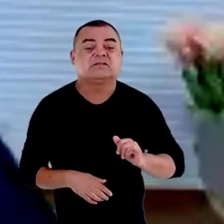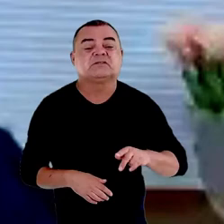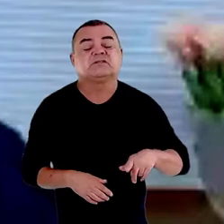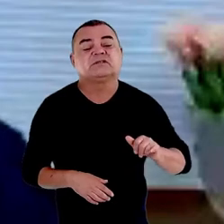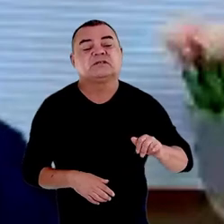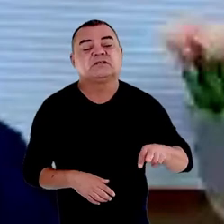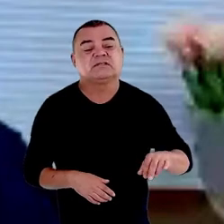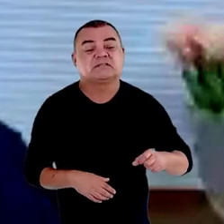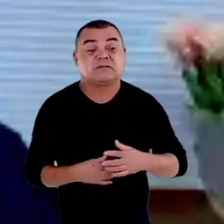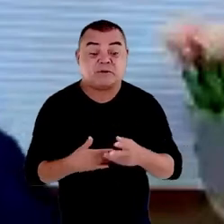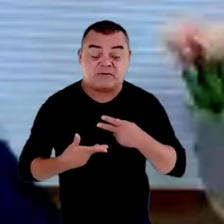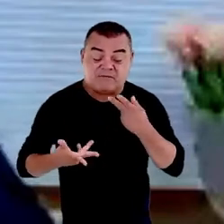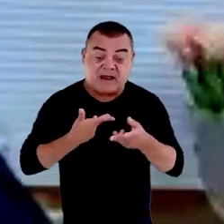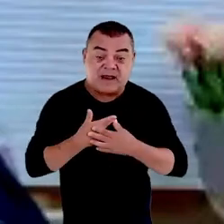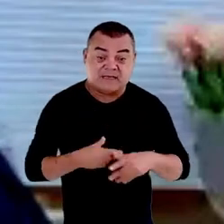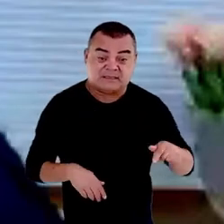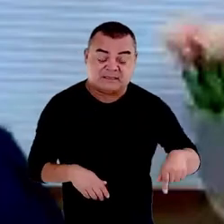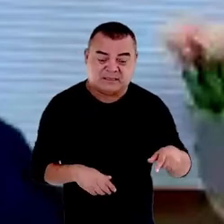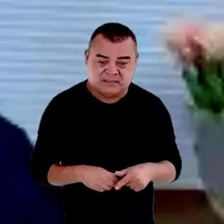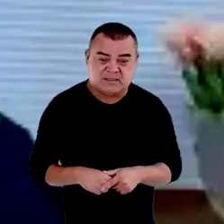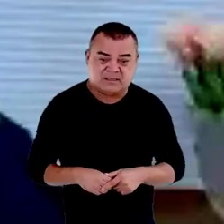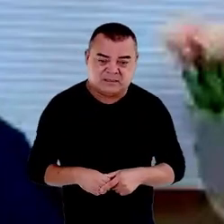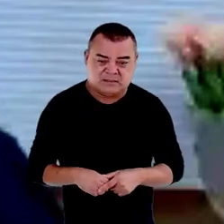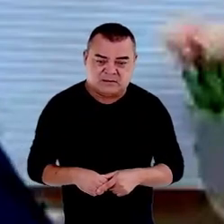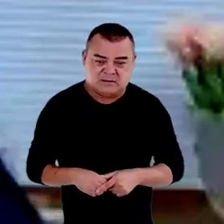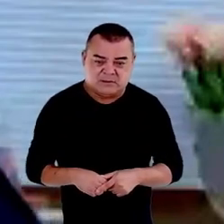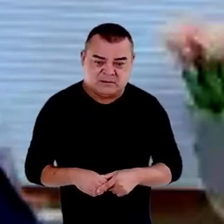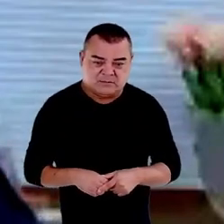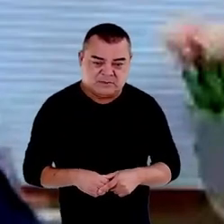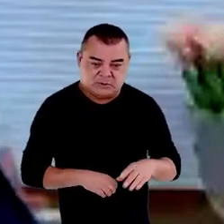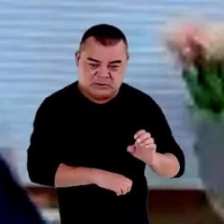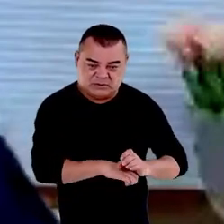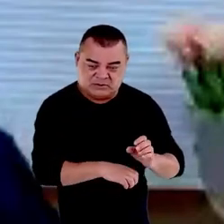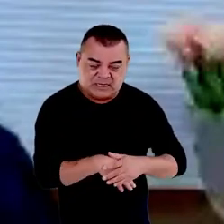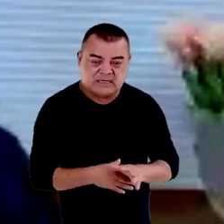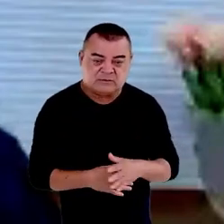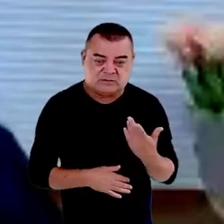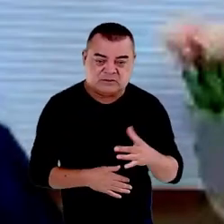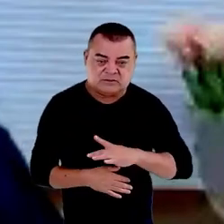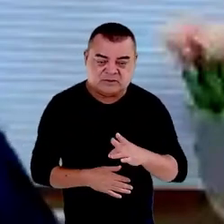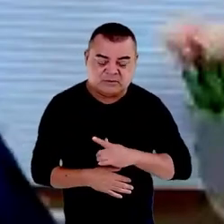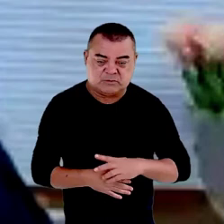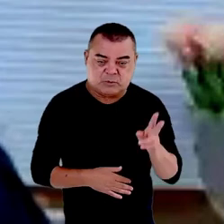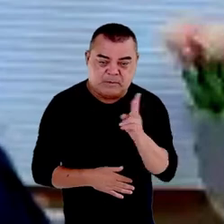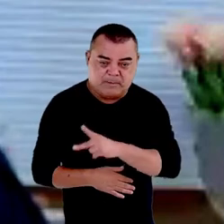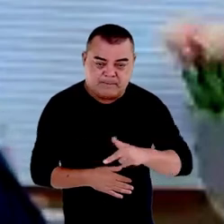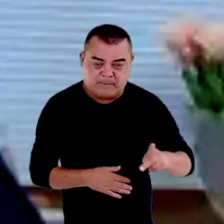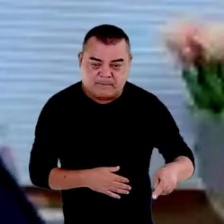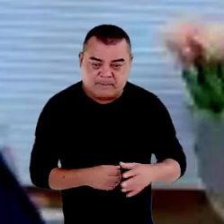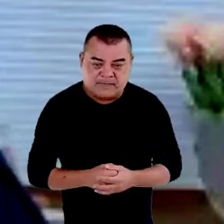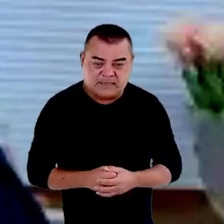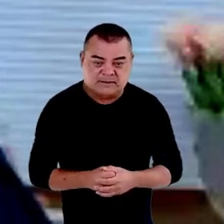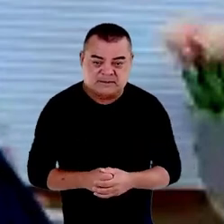dito aqui sobre o estado aliás o meu estado natal onde a gente tem um grande padre padre também